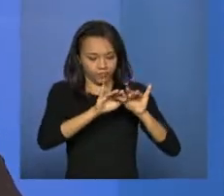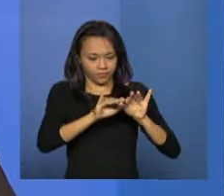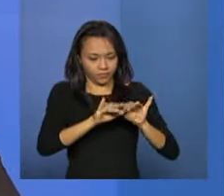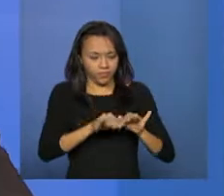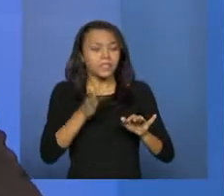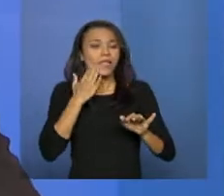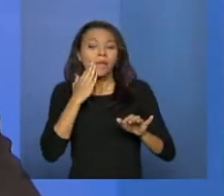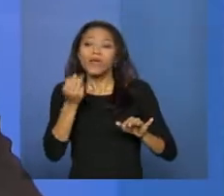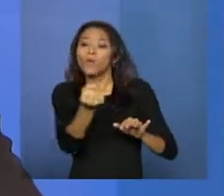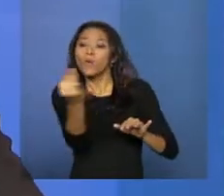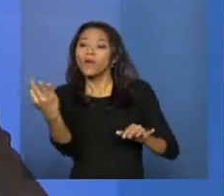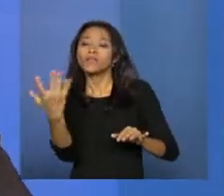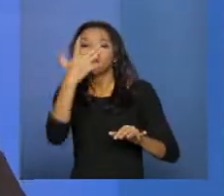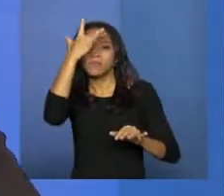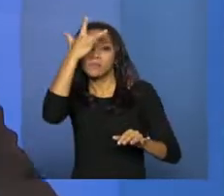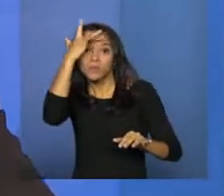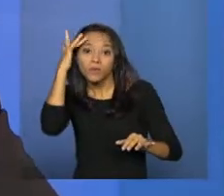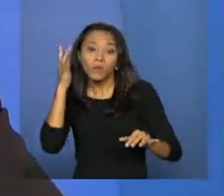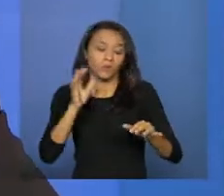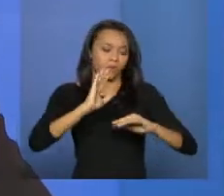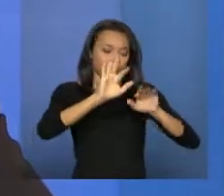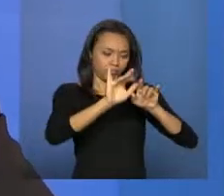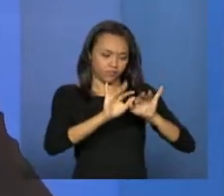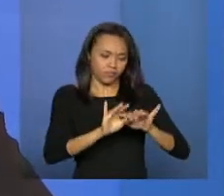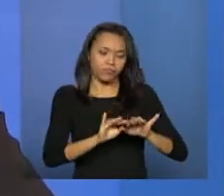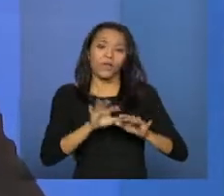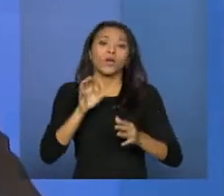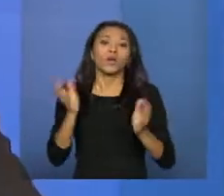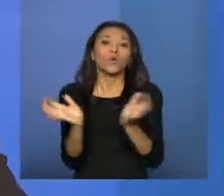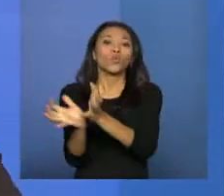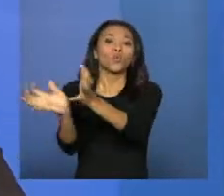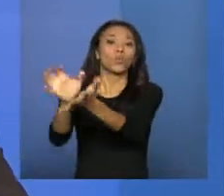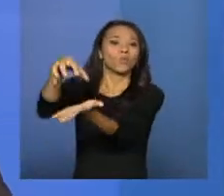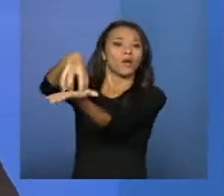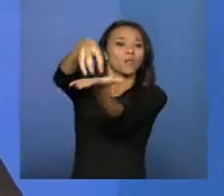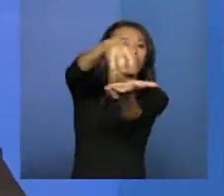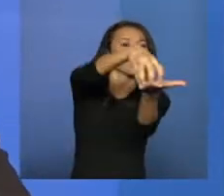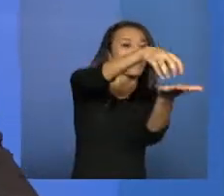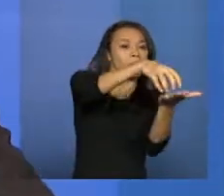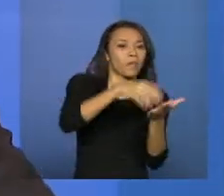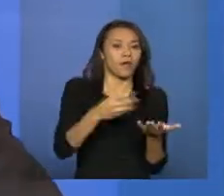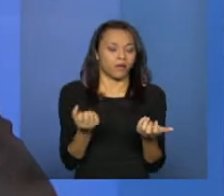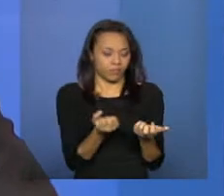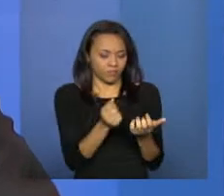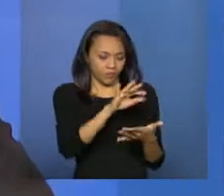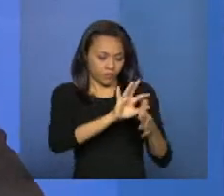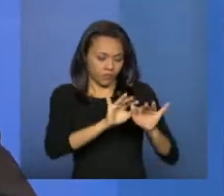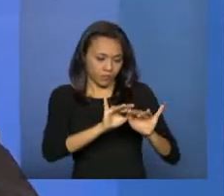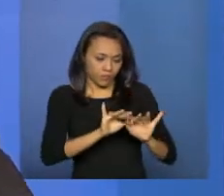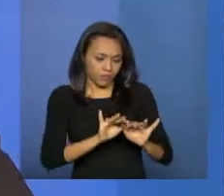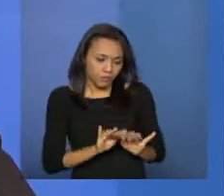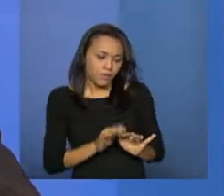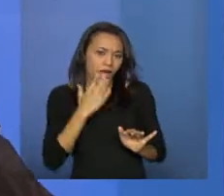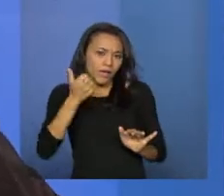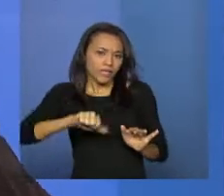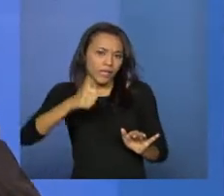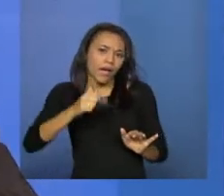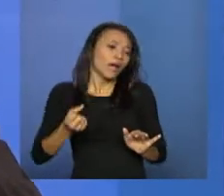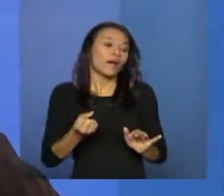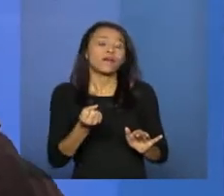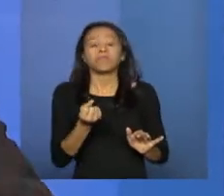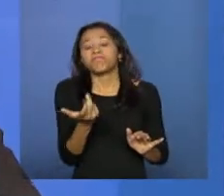das unidades, dos equipamentos, quais são as equipes necessárias, ancorado naquelas duas resoluções que eu disse, quais são os